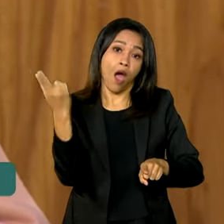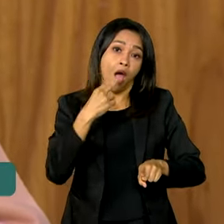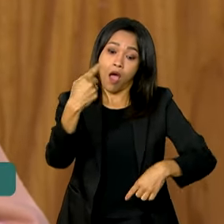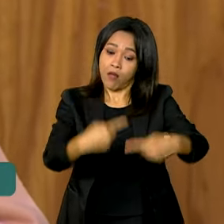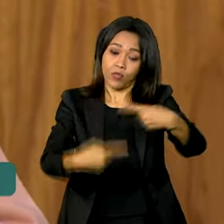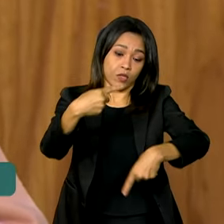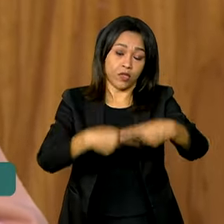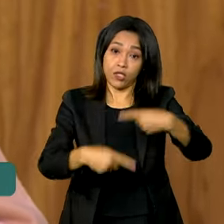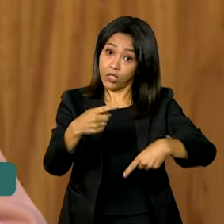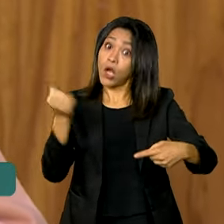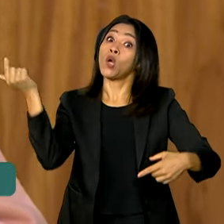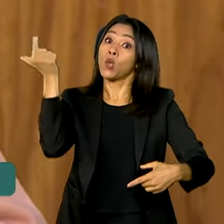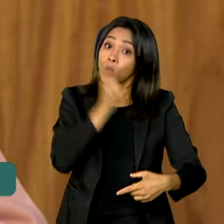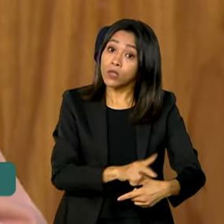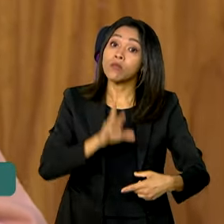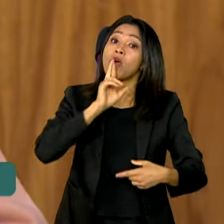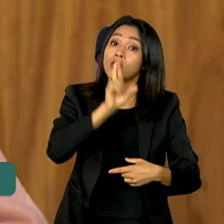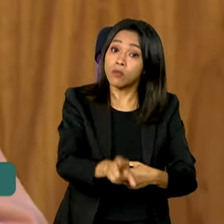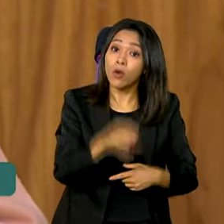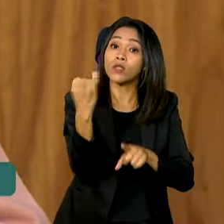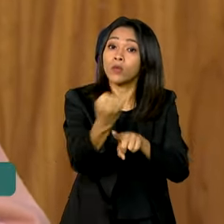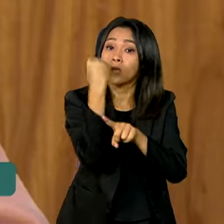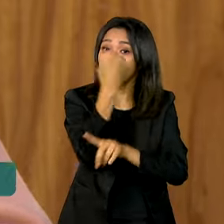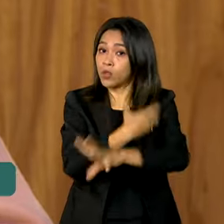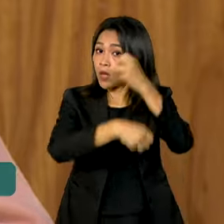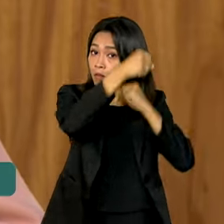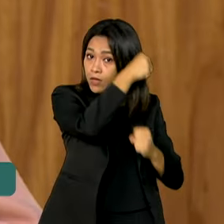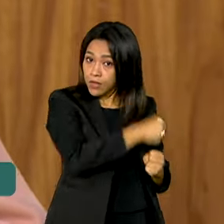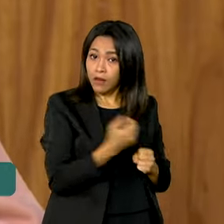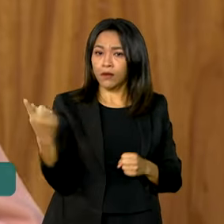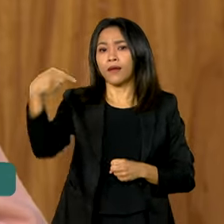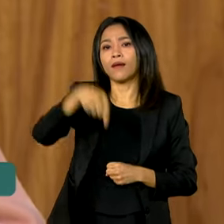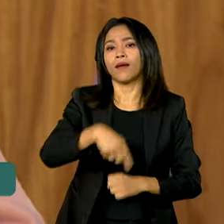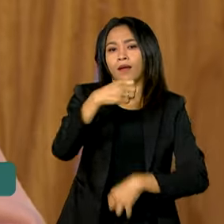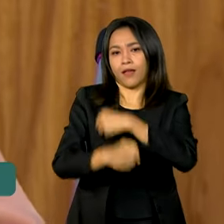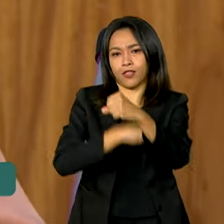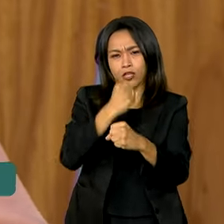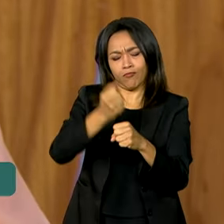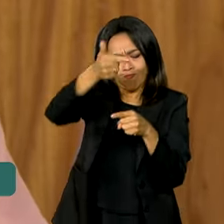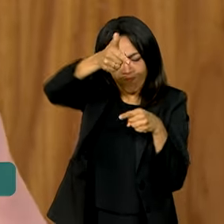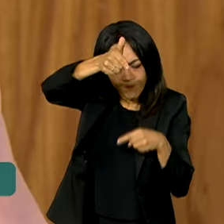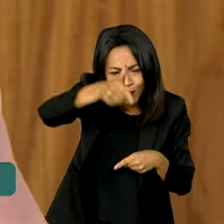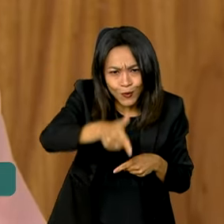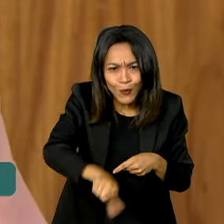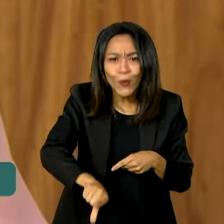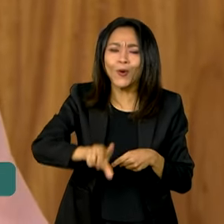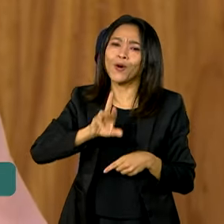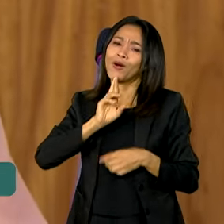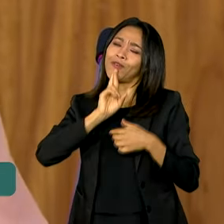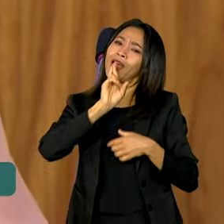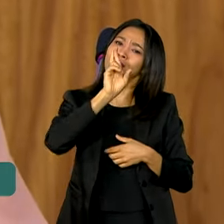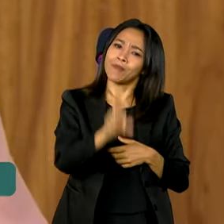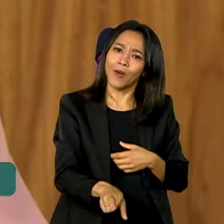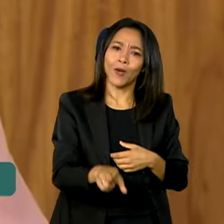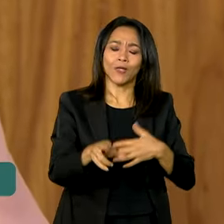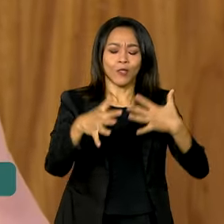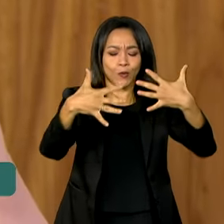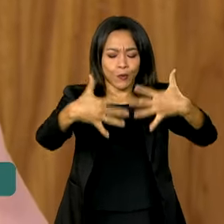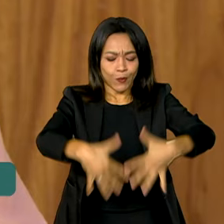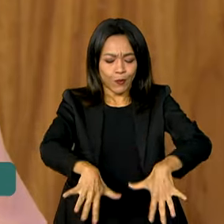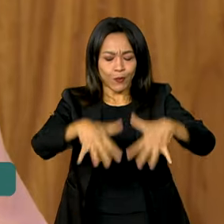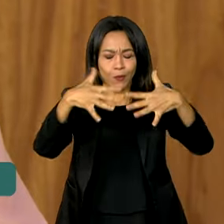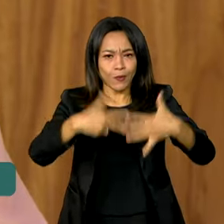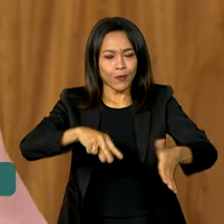resultados muito importantes o ano passado e esse ano, novamente, um resultado altamente